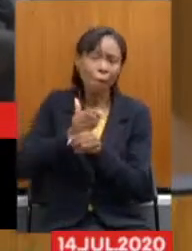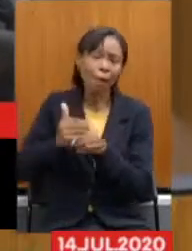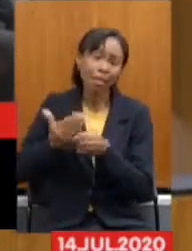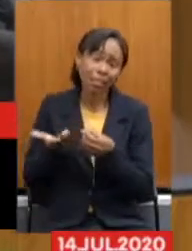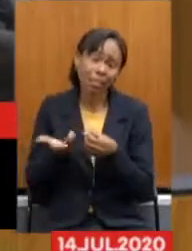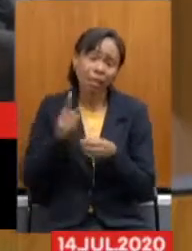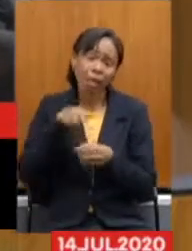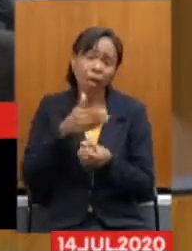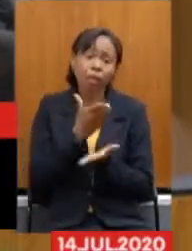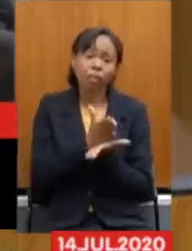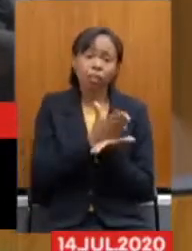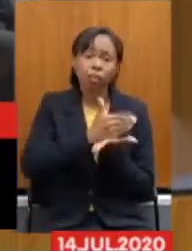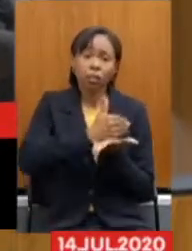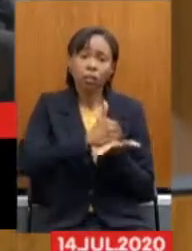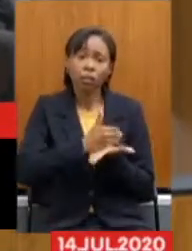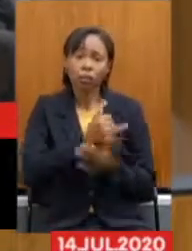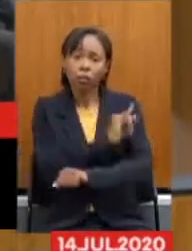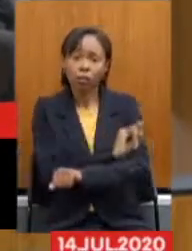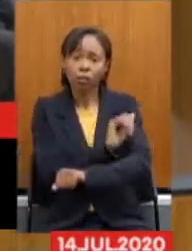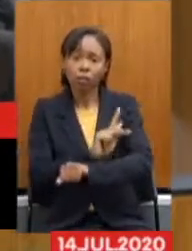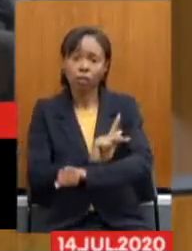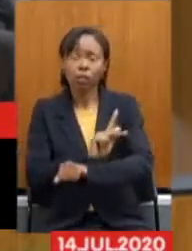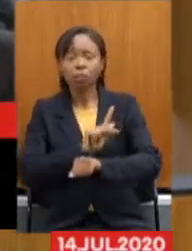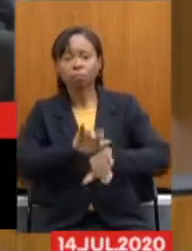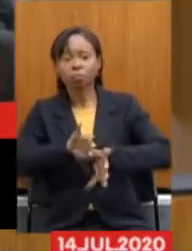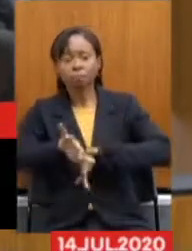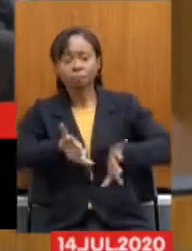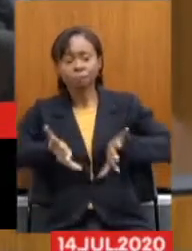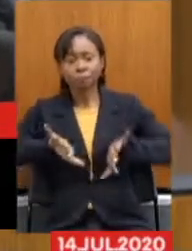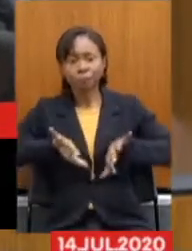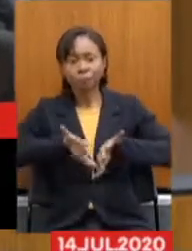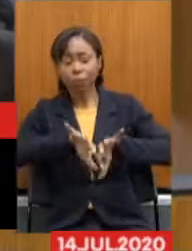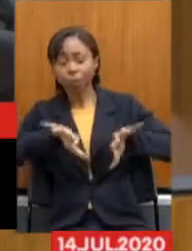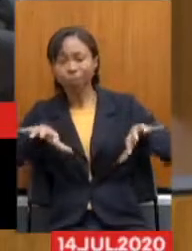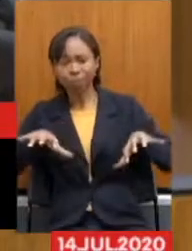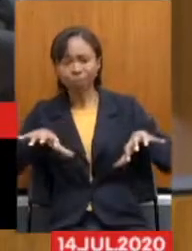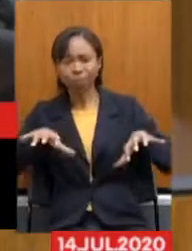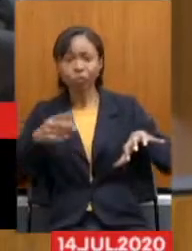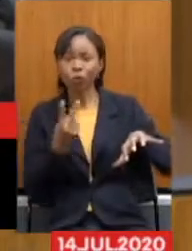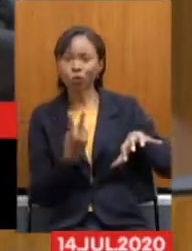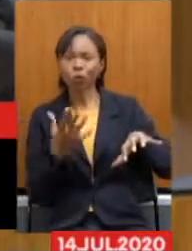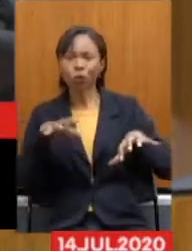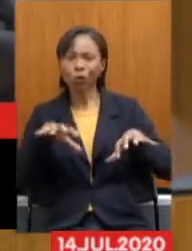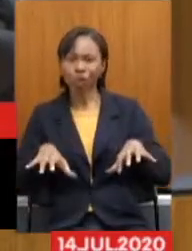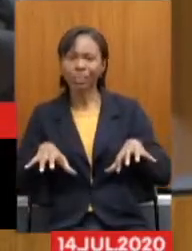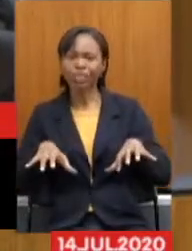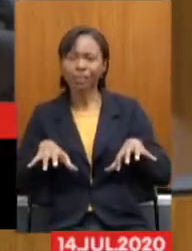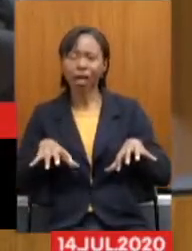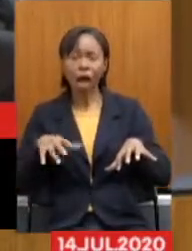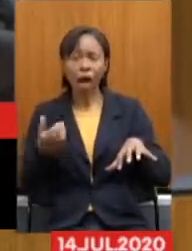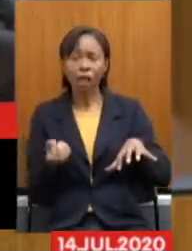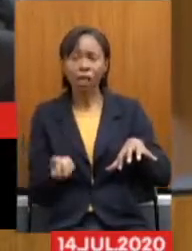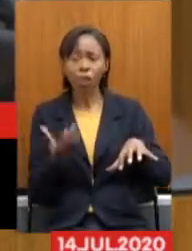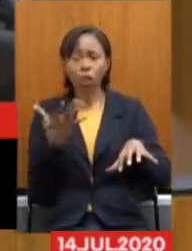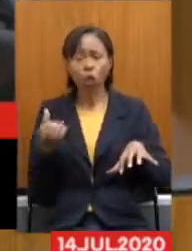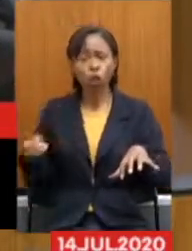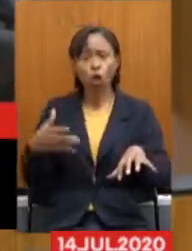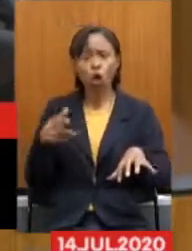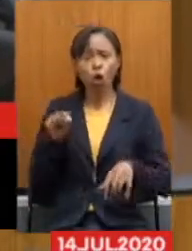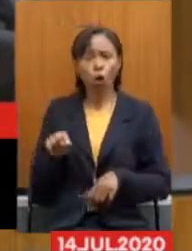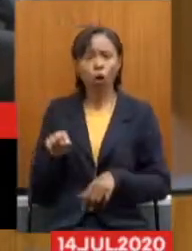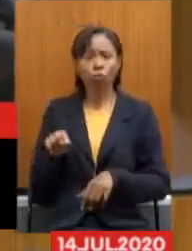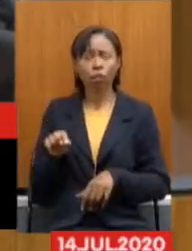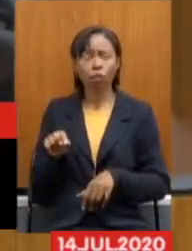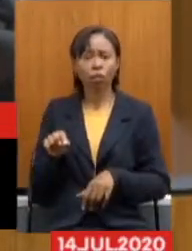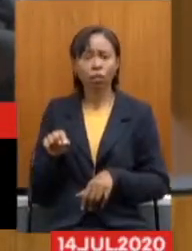Divide Divide o Ipseng Em duas autarquias Cria uma nova autarquia Com os mesmos Com